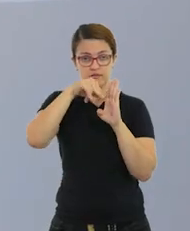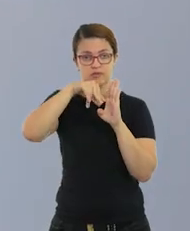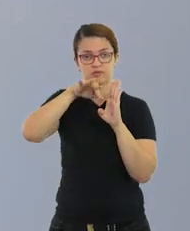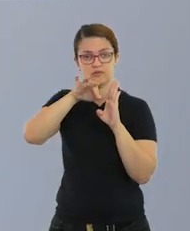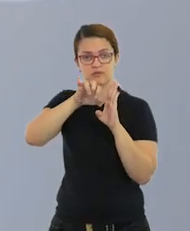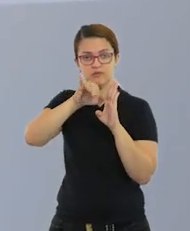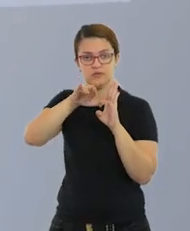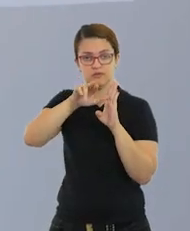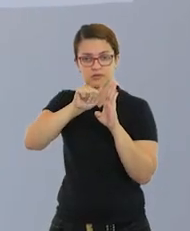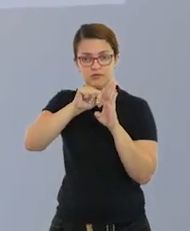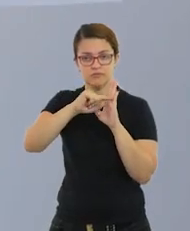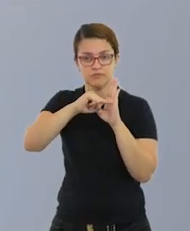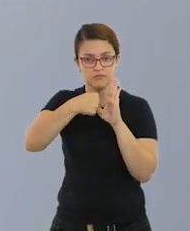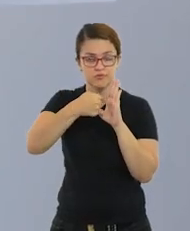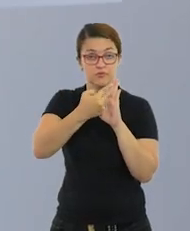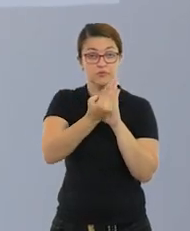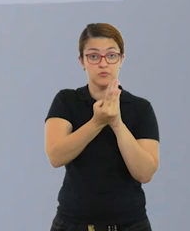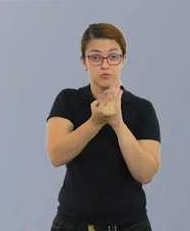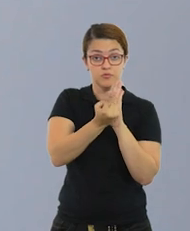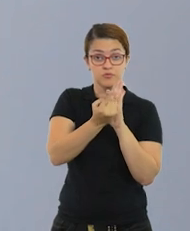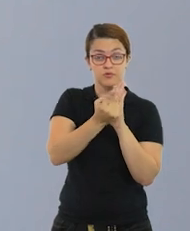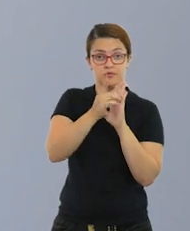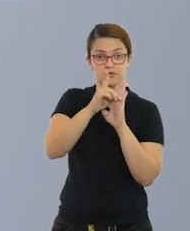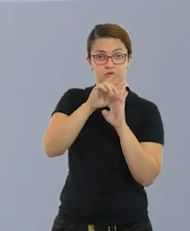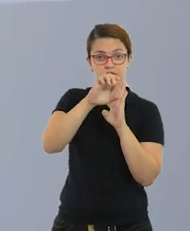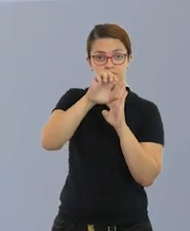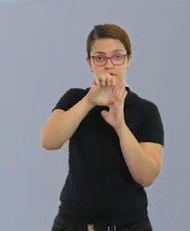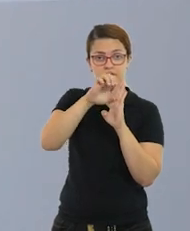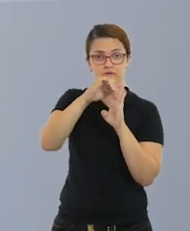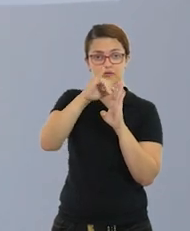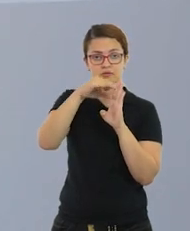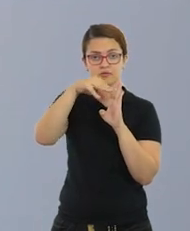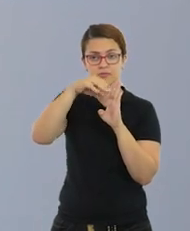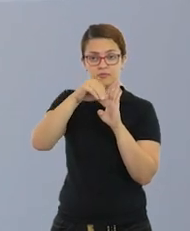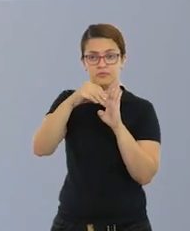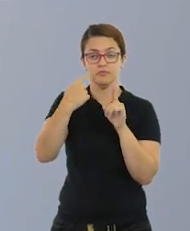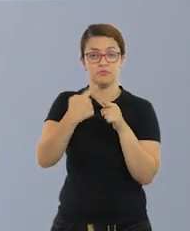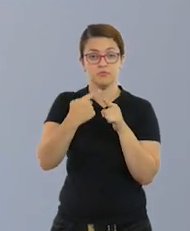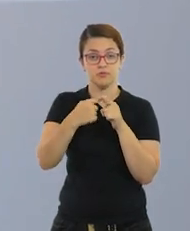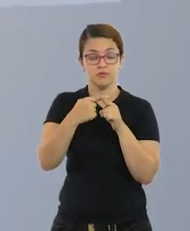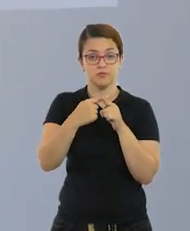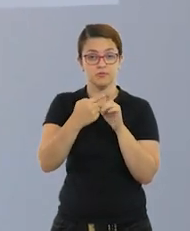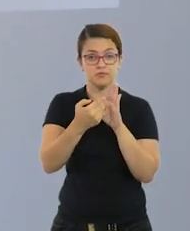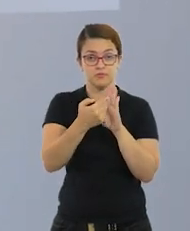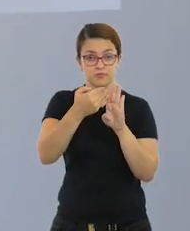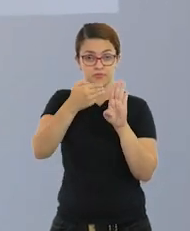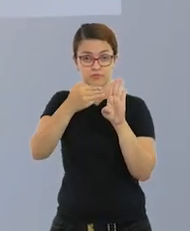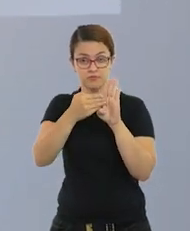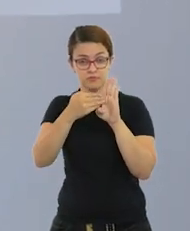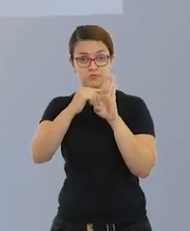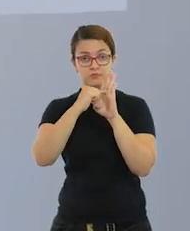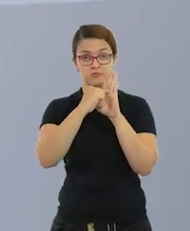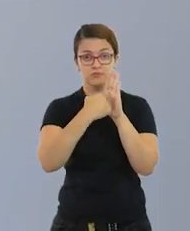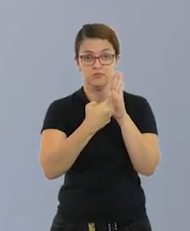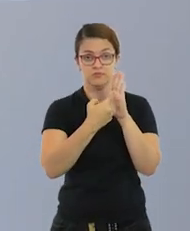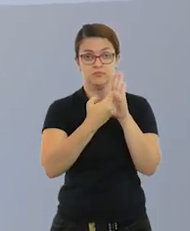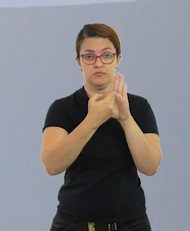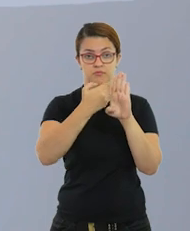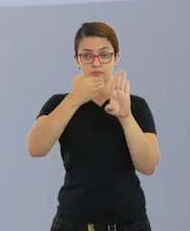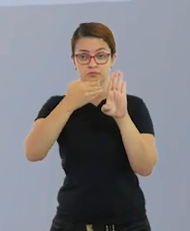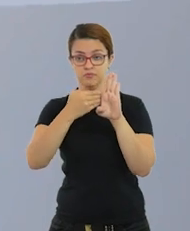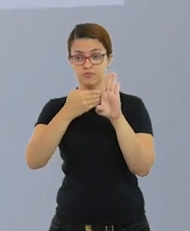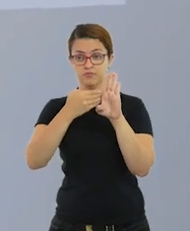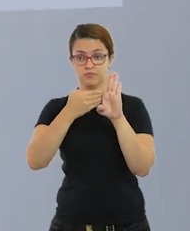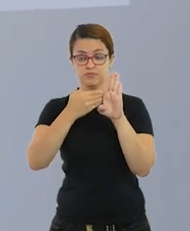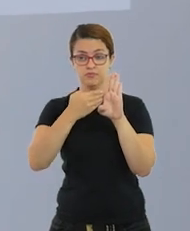partes inteiras e 2 décimos. Nós temos 3 partes inteiras porque ele está à frente